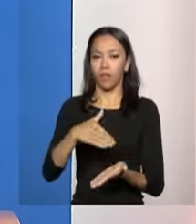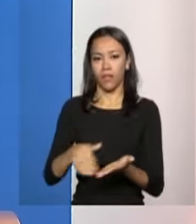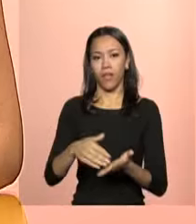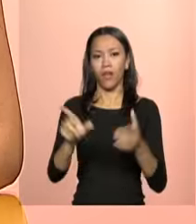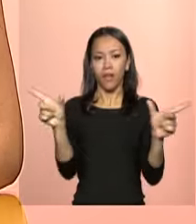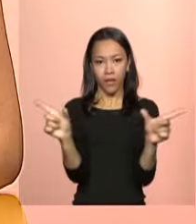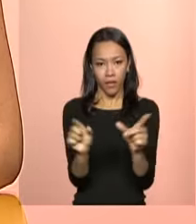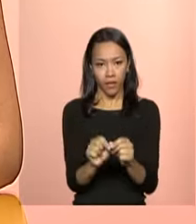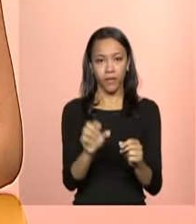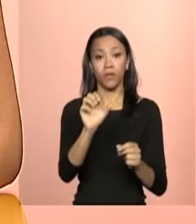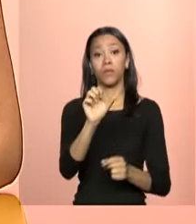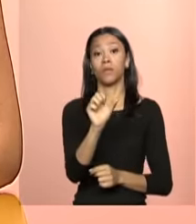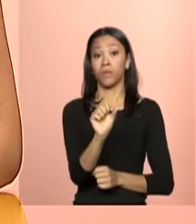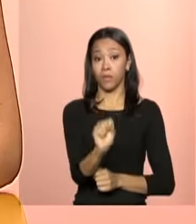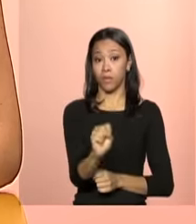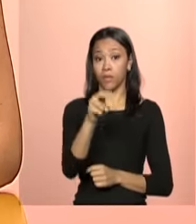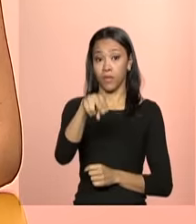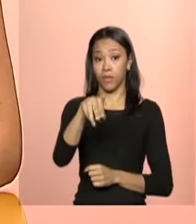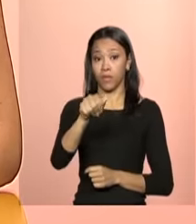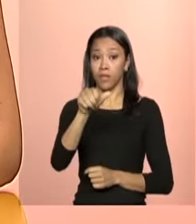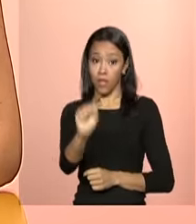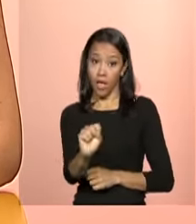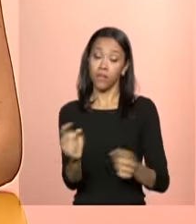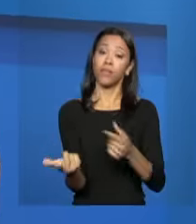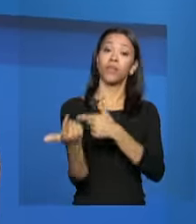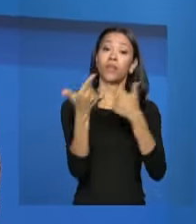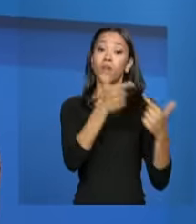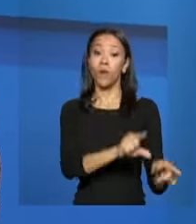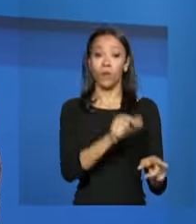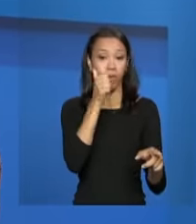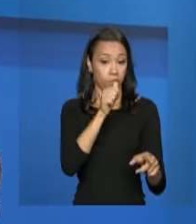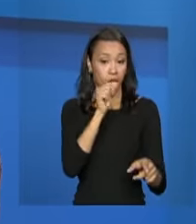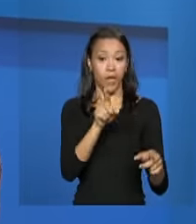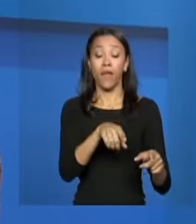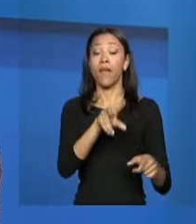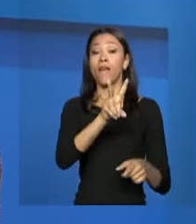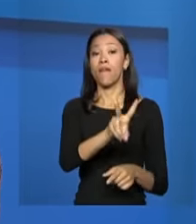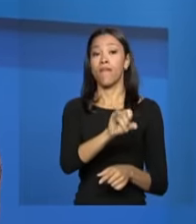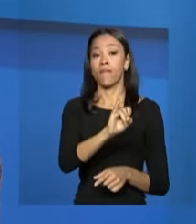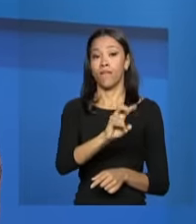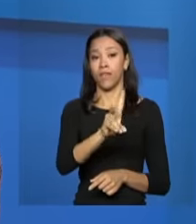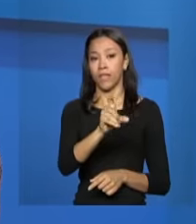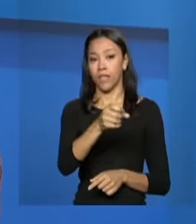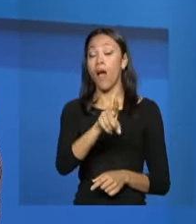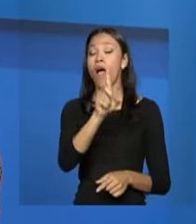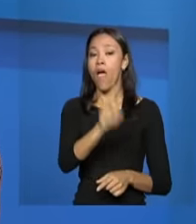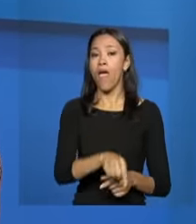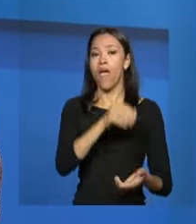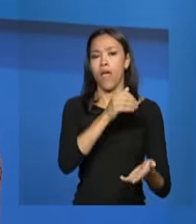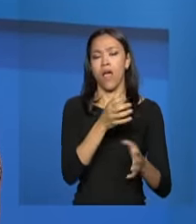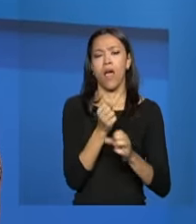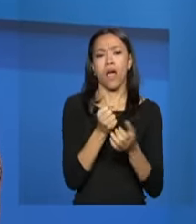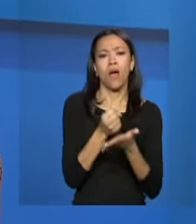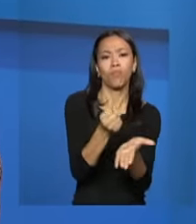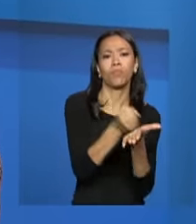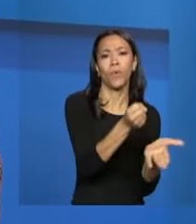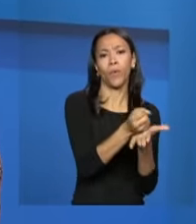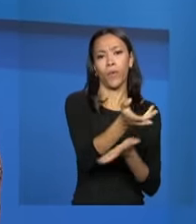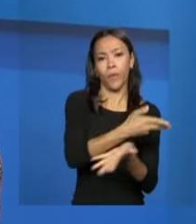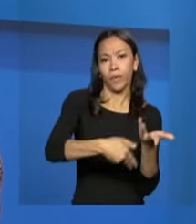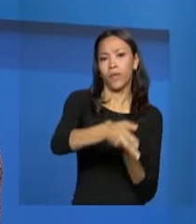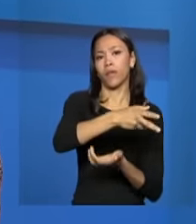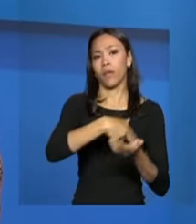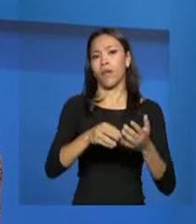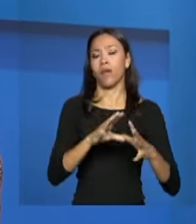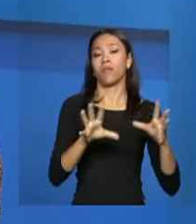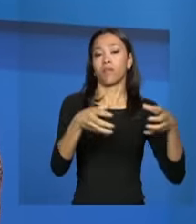de Assistência Social do MDS e Luciana de Fátima Vidal, assessora do Departamento de Proteção Social Especial